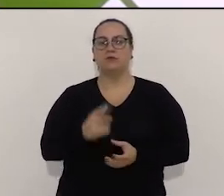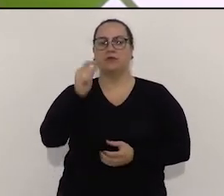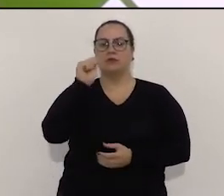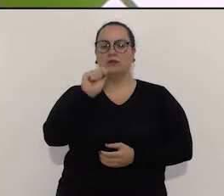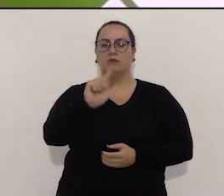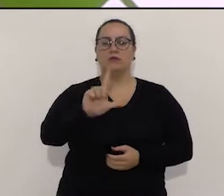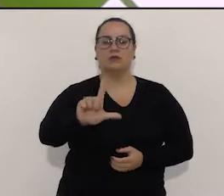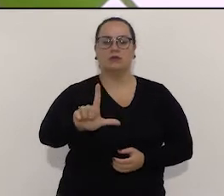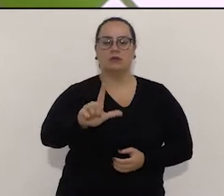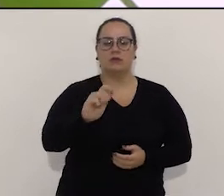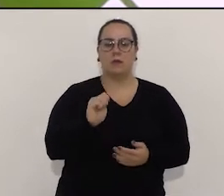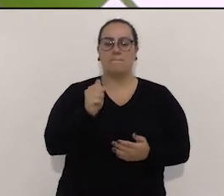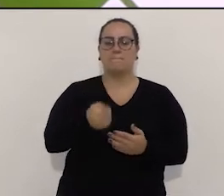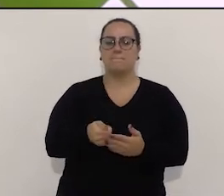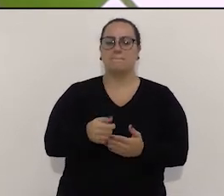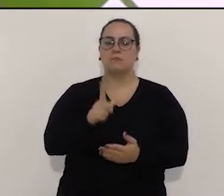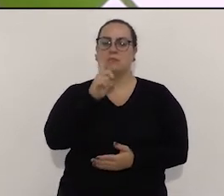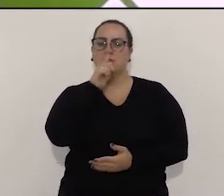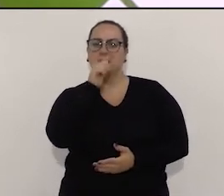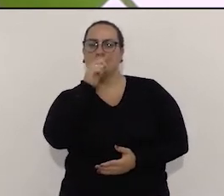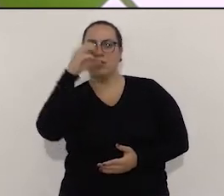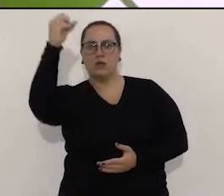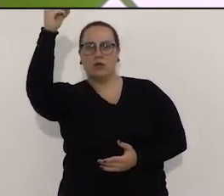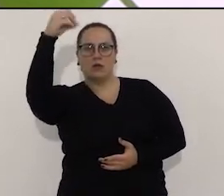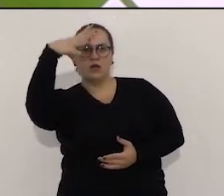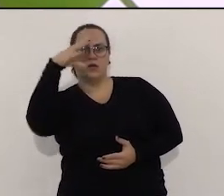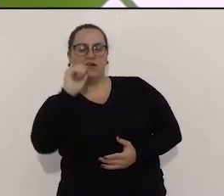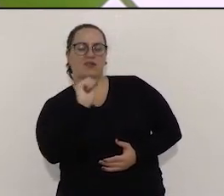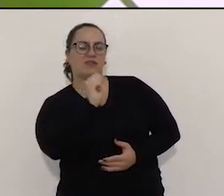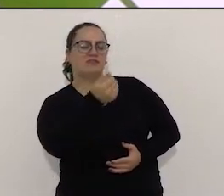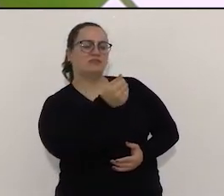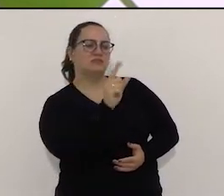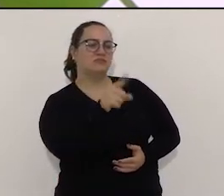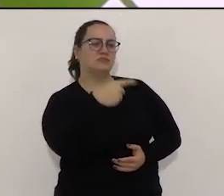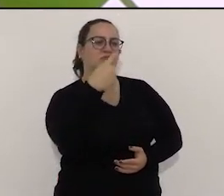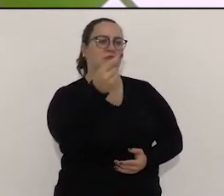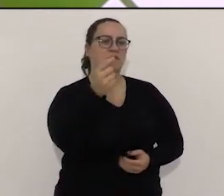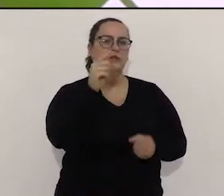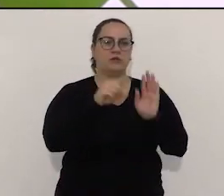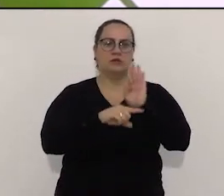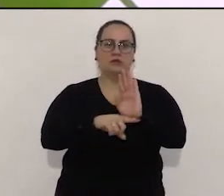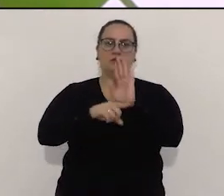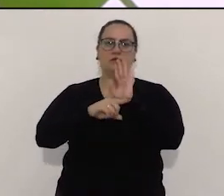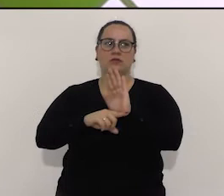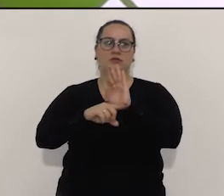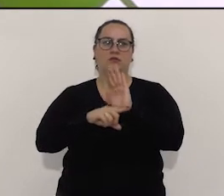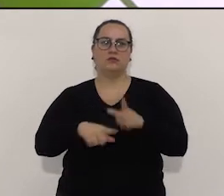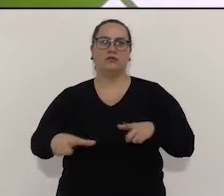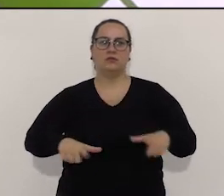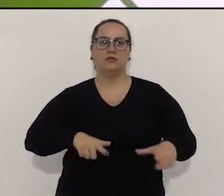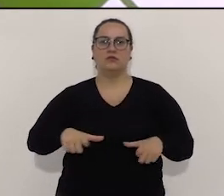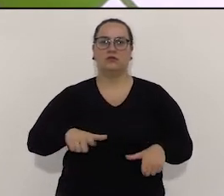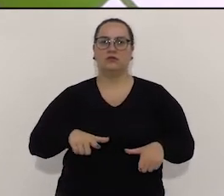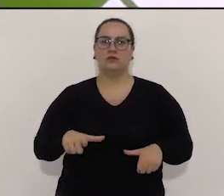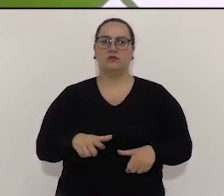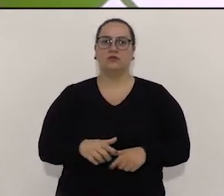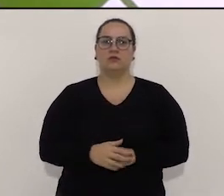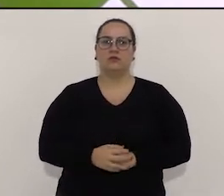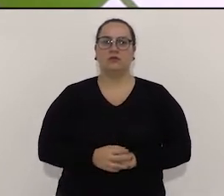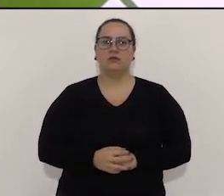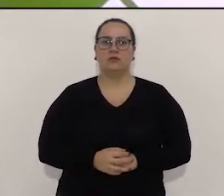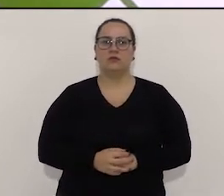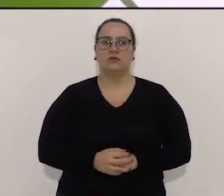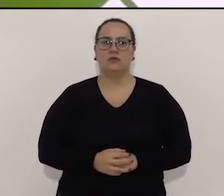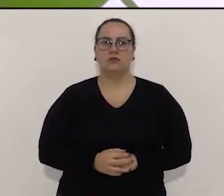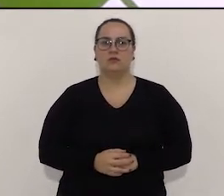espaço e pagar água e luz é caro para esses pequenos. Depois que ele tiver já um suporte, ele vai embora. E as grandes empresas, nós precisamos pensar em